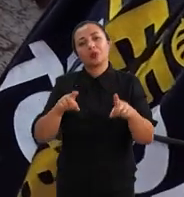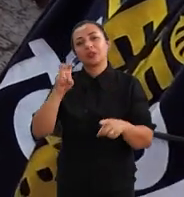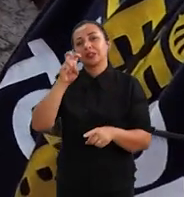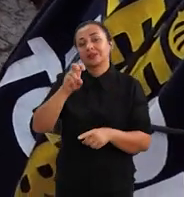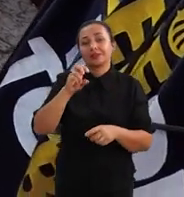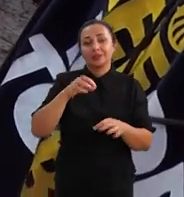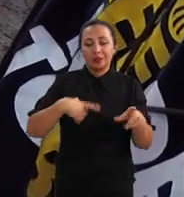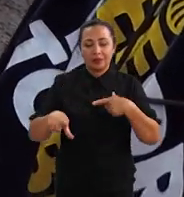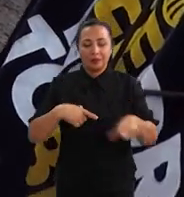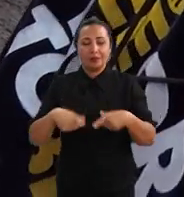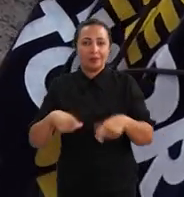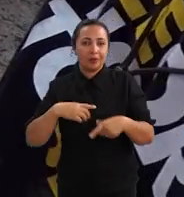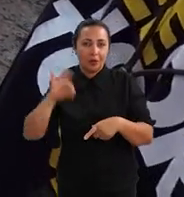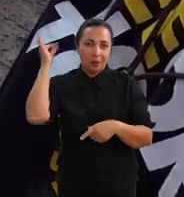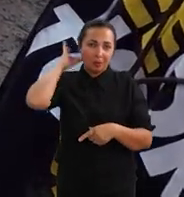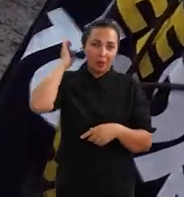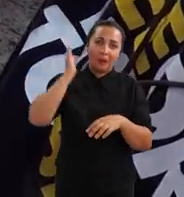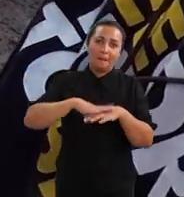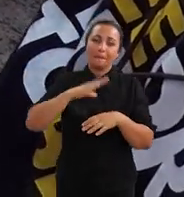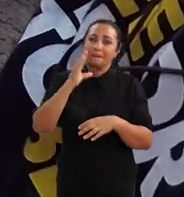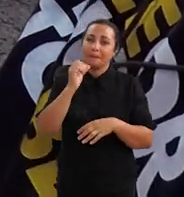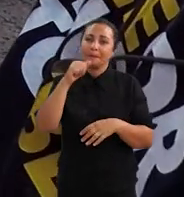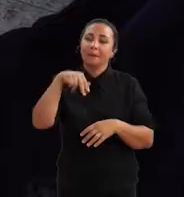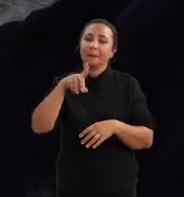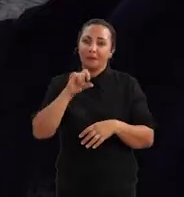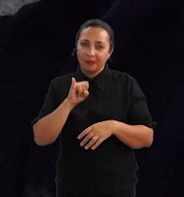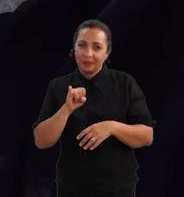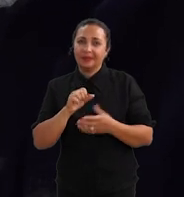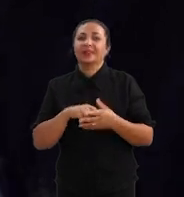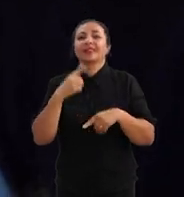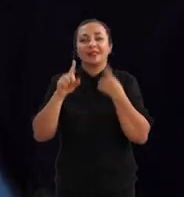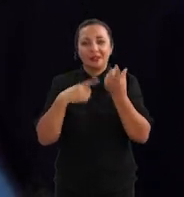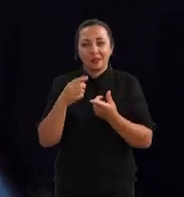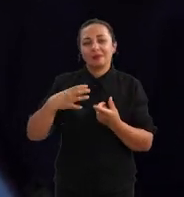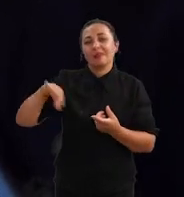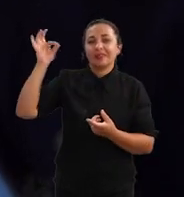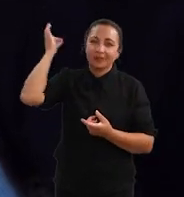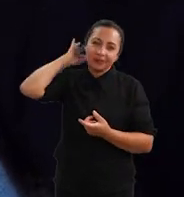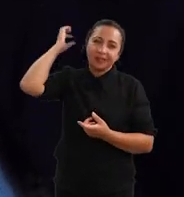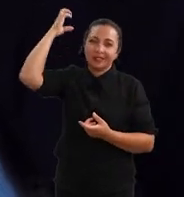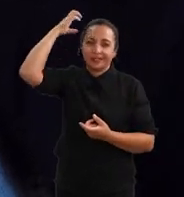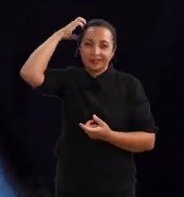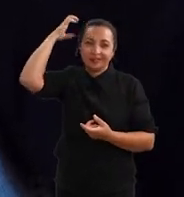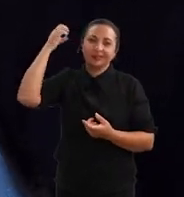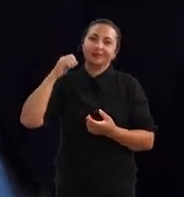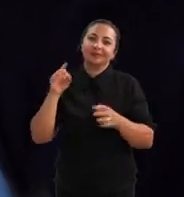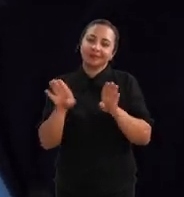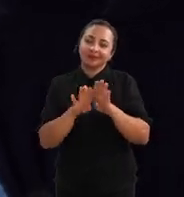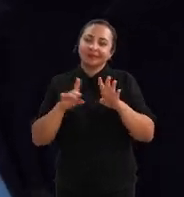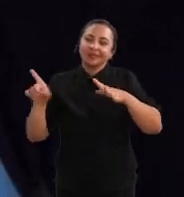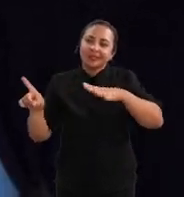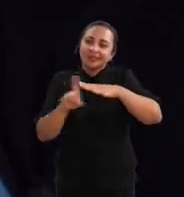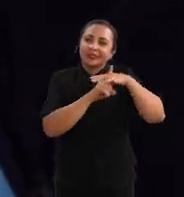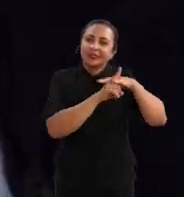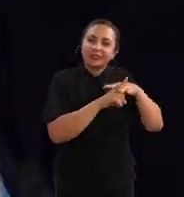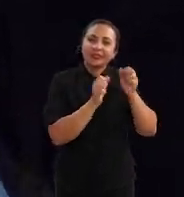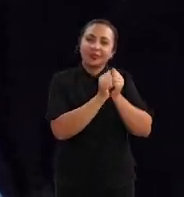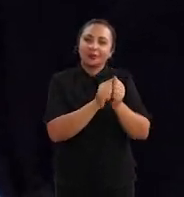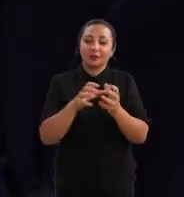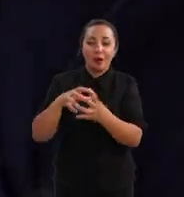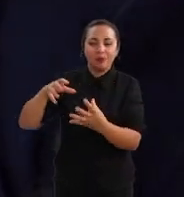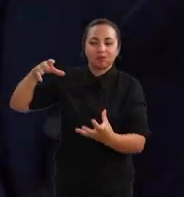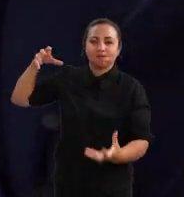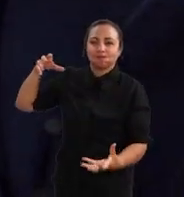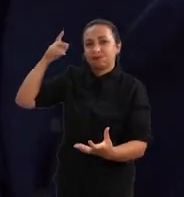cinco operárias e mais um pouco de candy. Depois, as rainhas são inseridas nas colmeias ainda dentro das gaiolas,